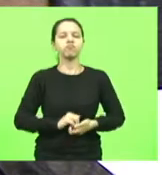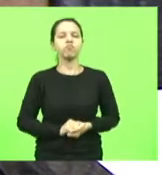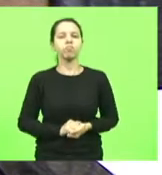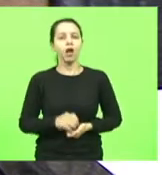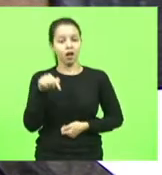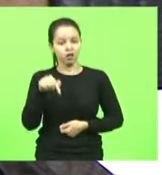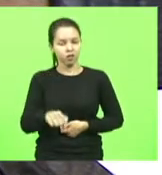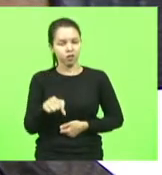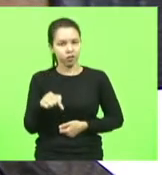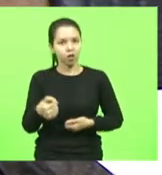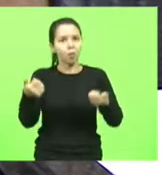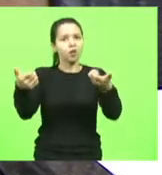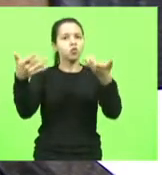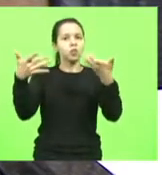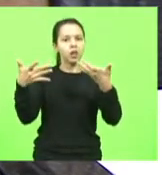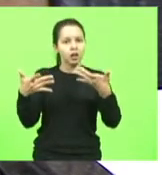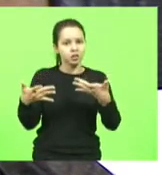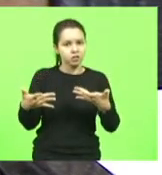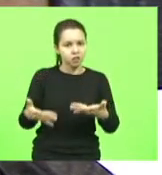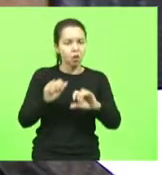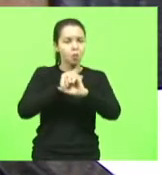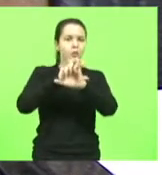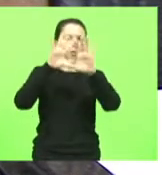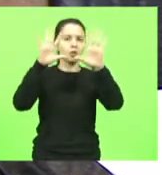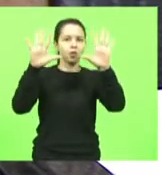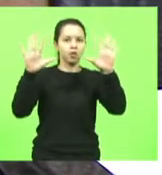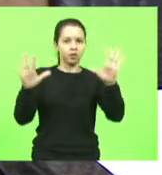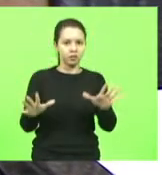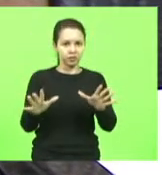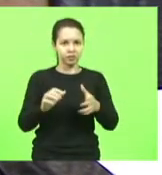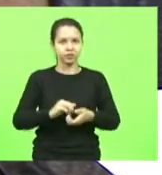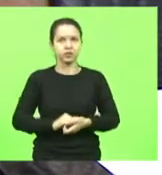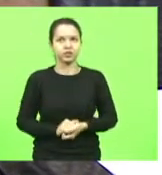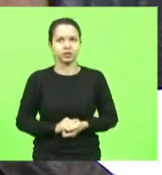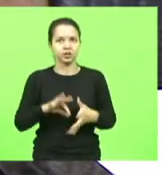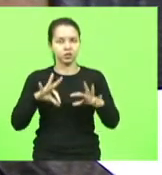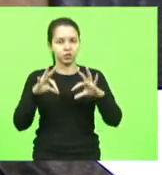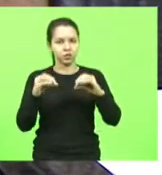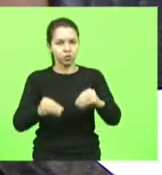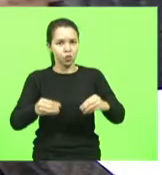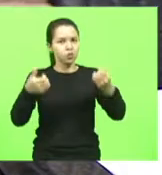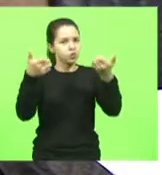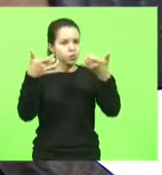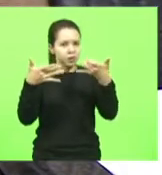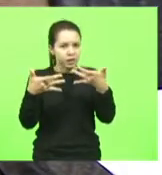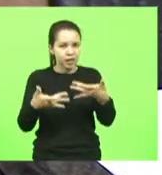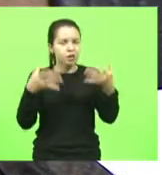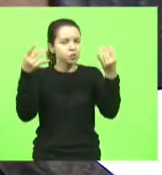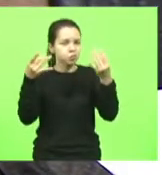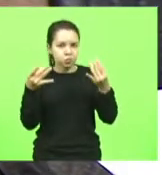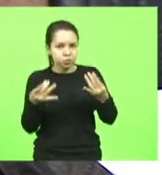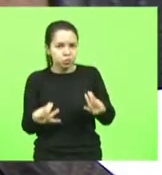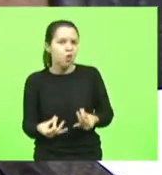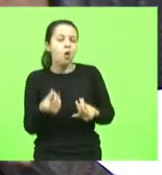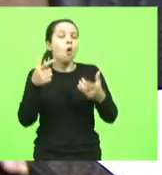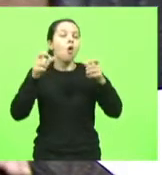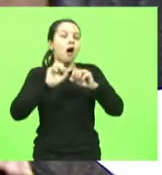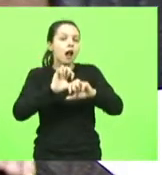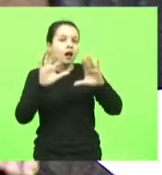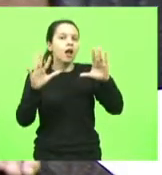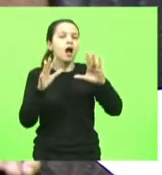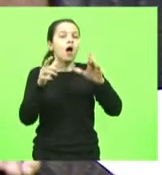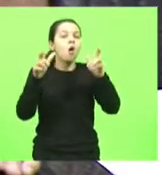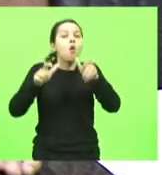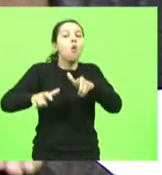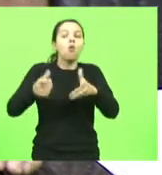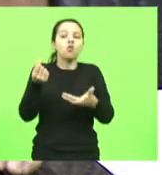explicação, uma luz, tudo desenhado aqui, ficou claro para a gente para onde foi esse dinheiro.